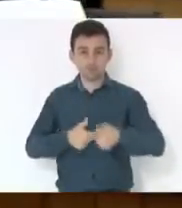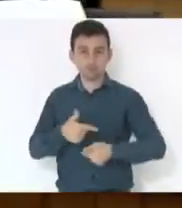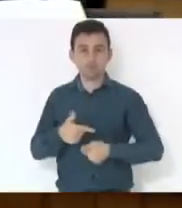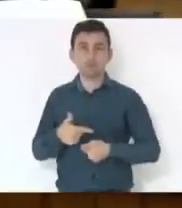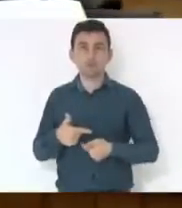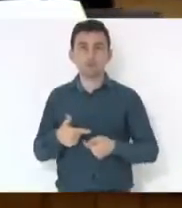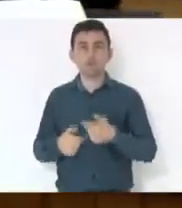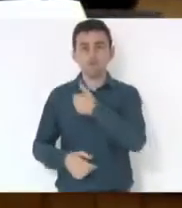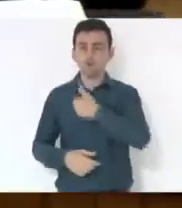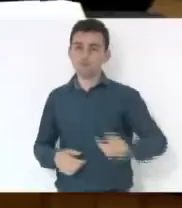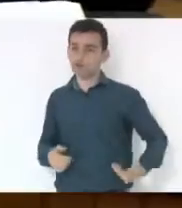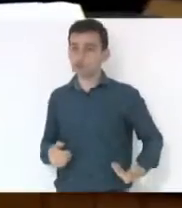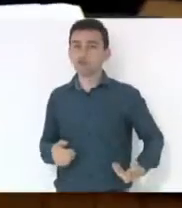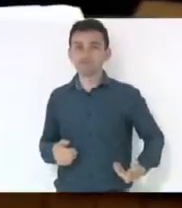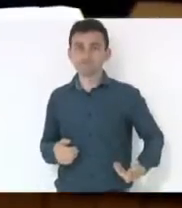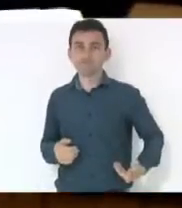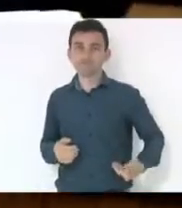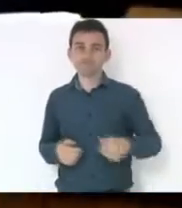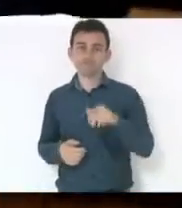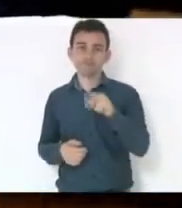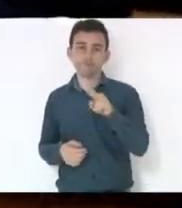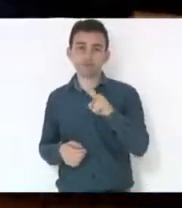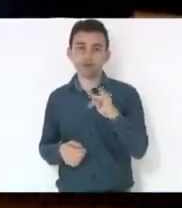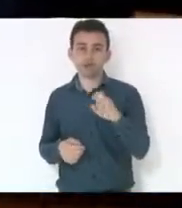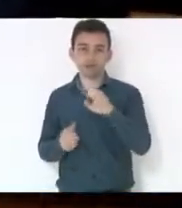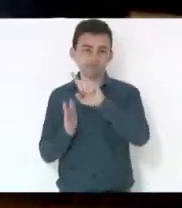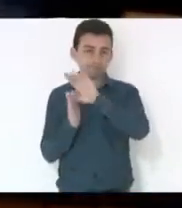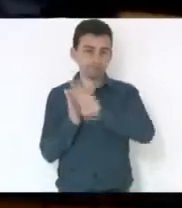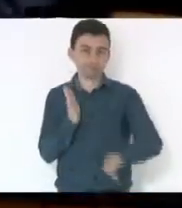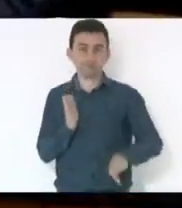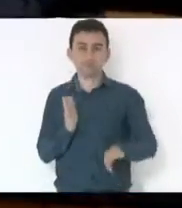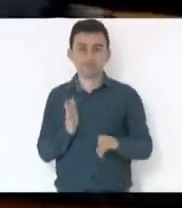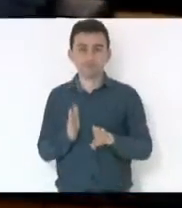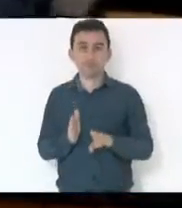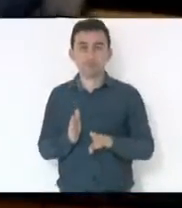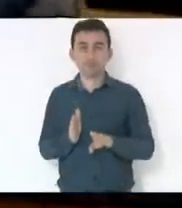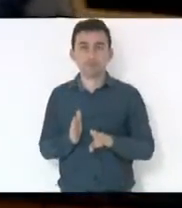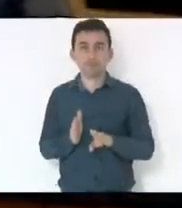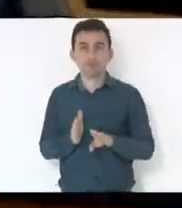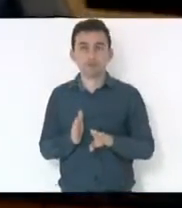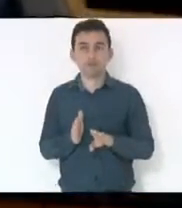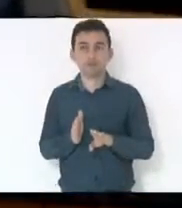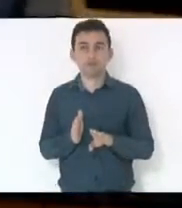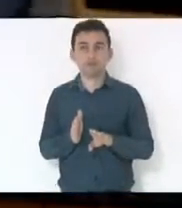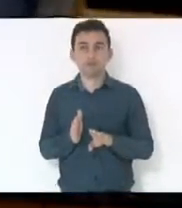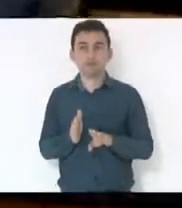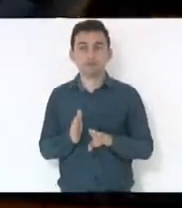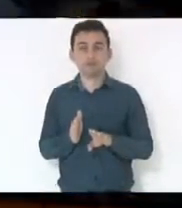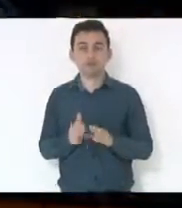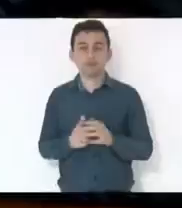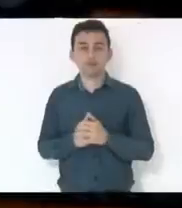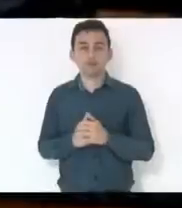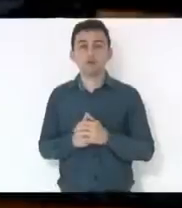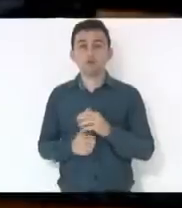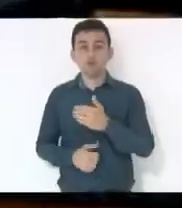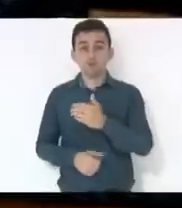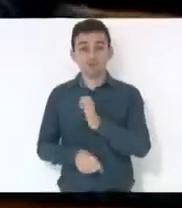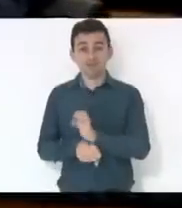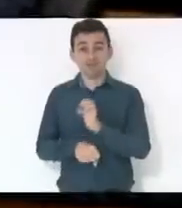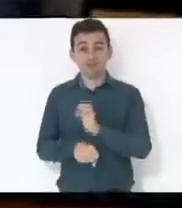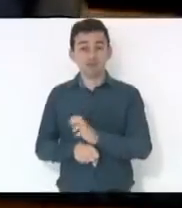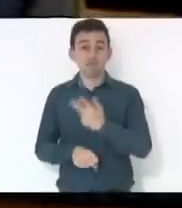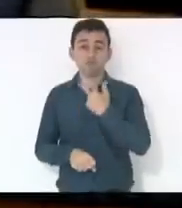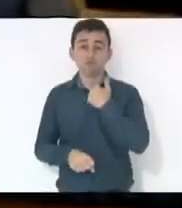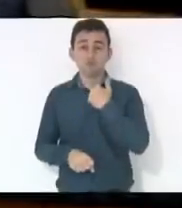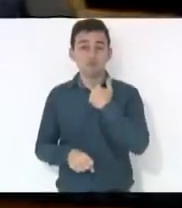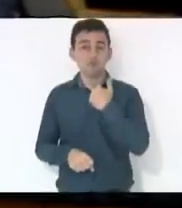o governo veto. Como é a primeira argumentação? é o Estado não pode legislar sobre